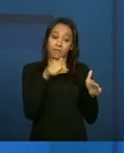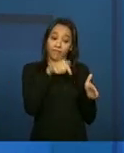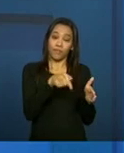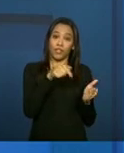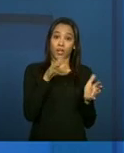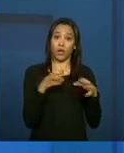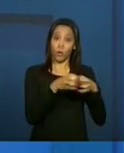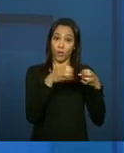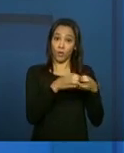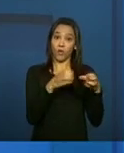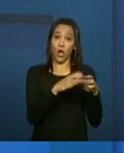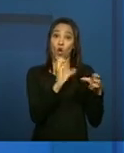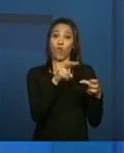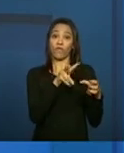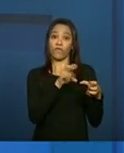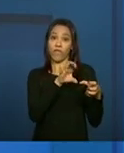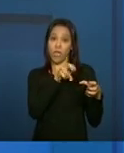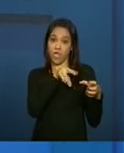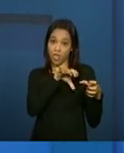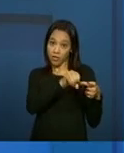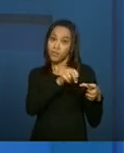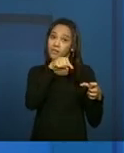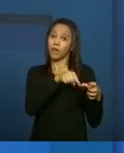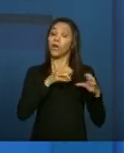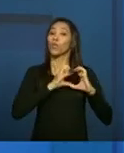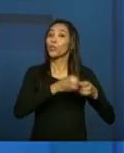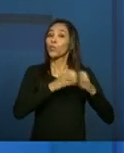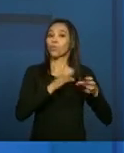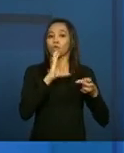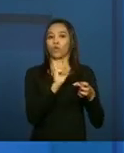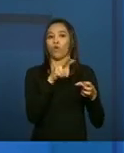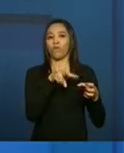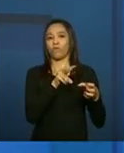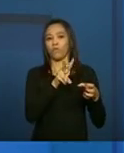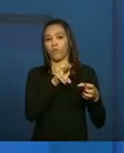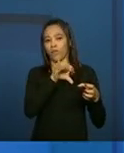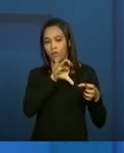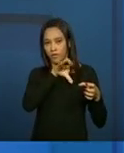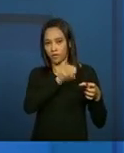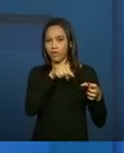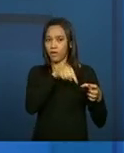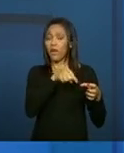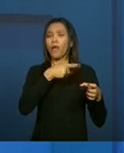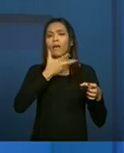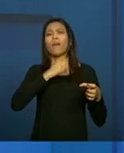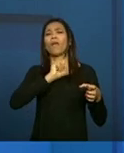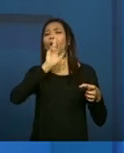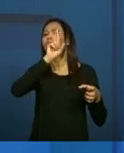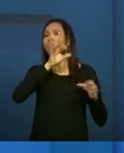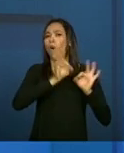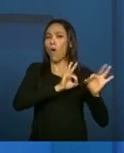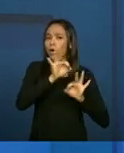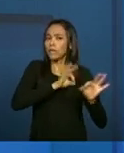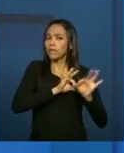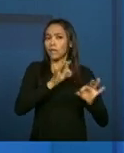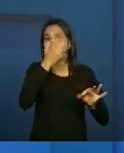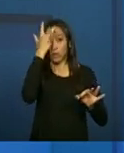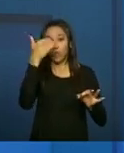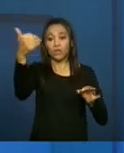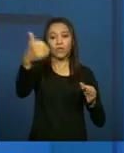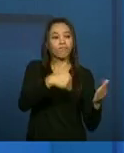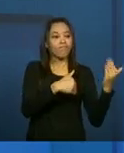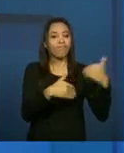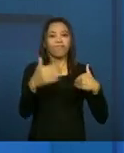básica de organização desse serviço é o grupo de convivência. Esse grupo de convivência é organizado com usuários participando de